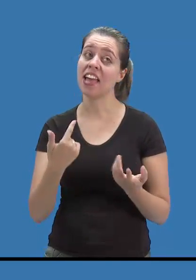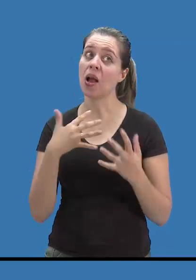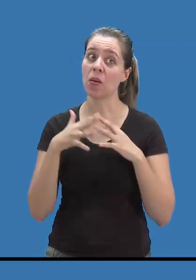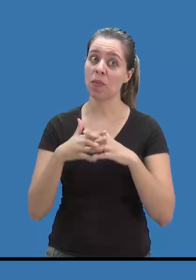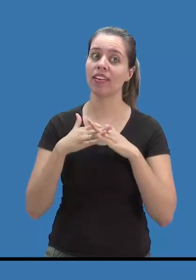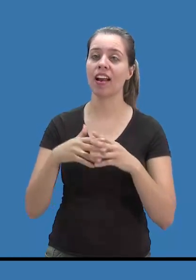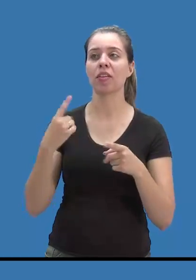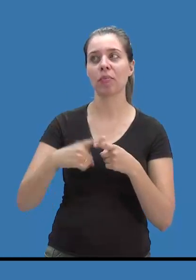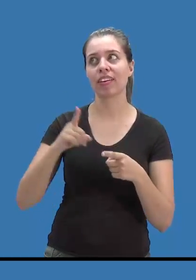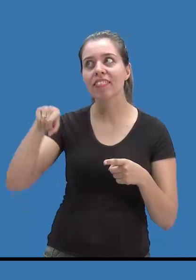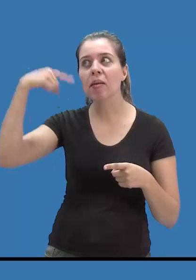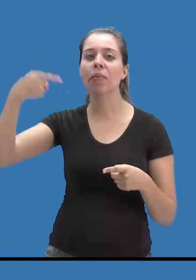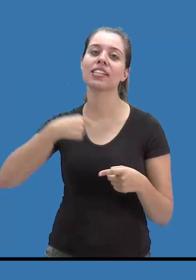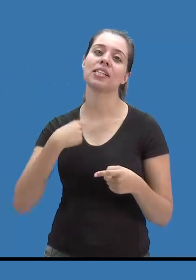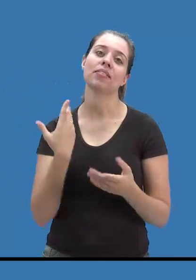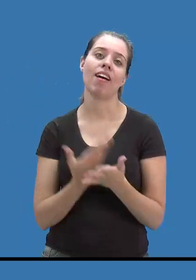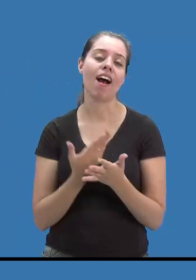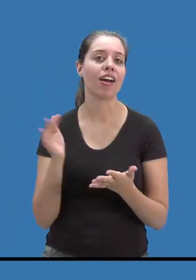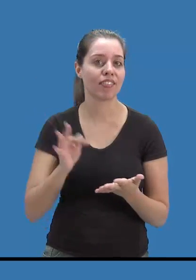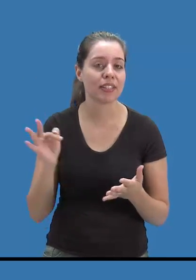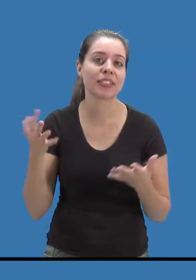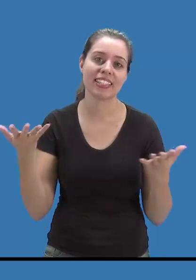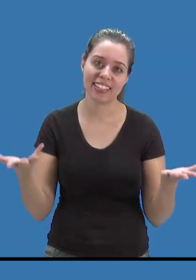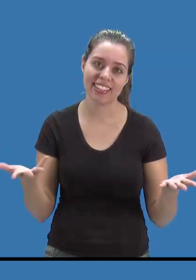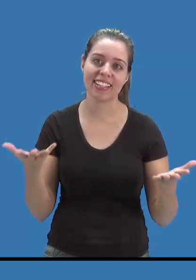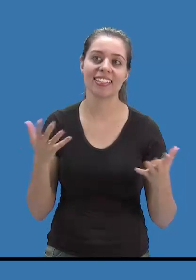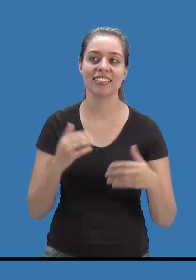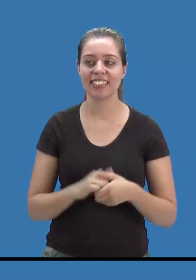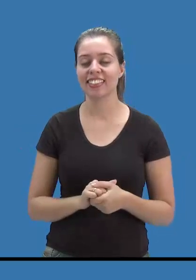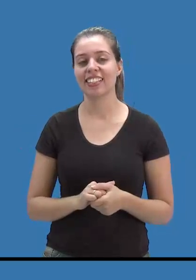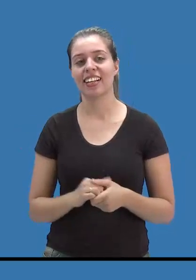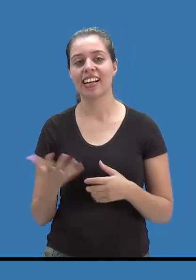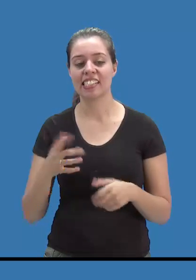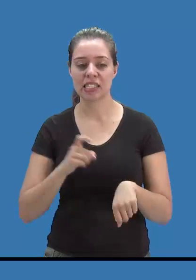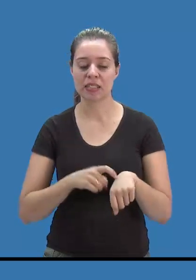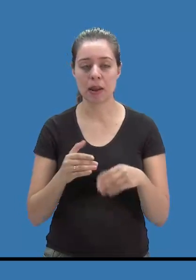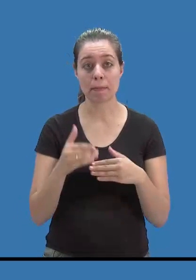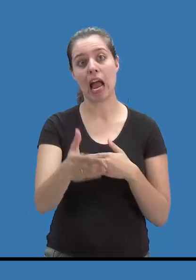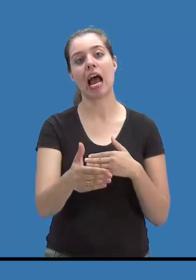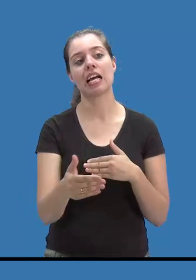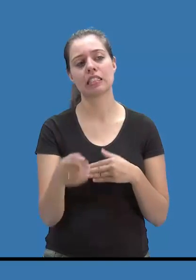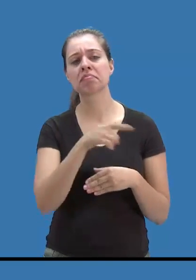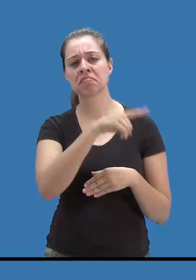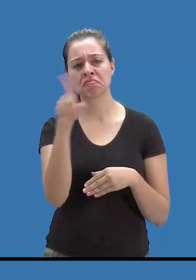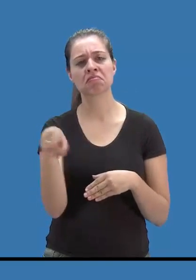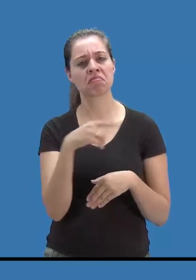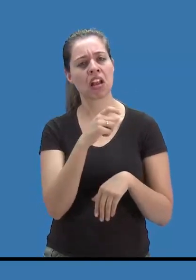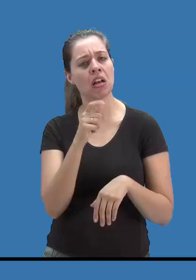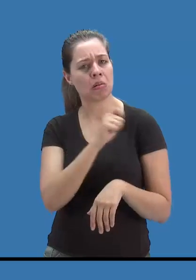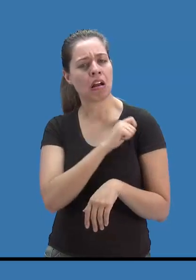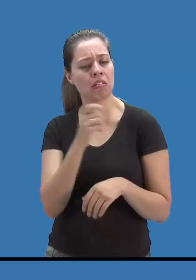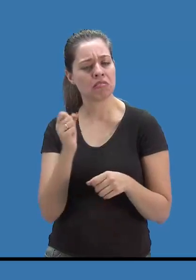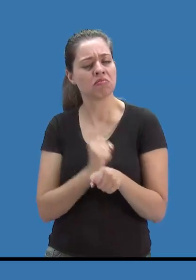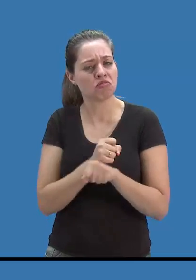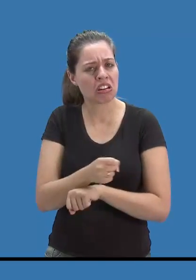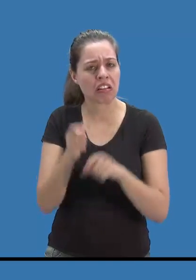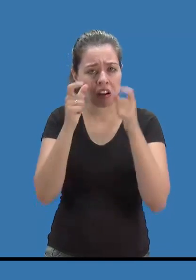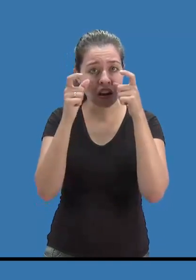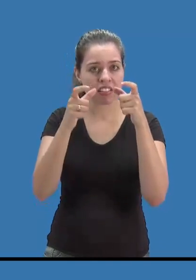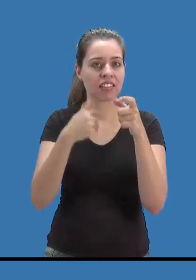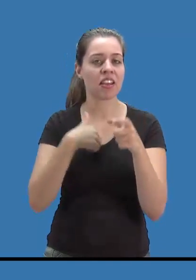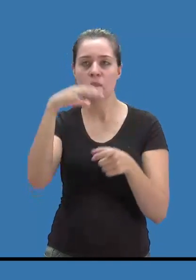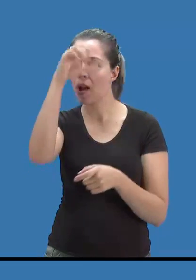complicado, né? Depois daqui eu também tenho aula, eu tenho minha faculdade. A gente acaba excedendo um pouco de tempo. São alunos realmente que, e assim,